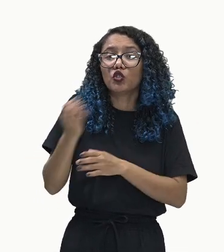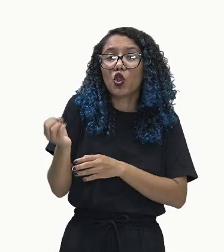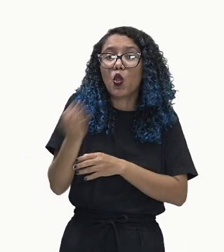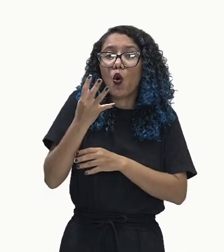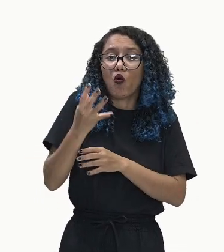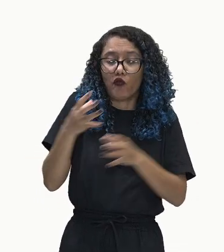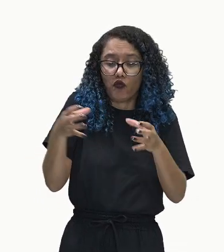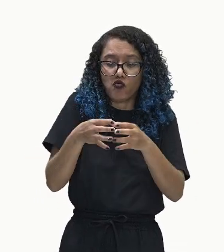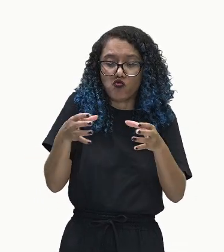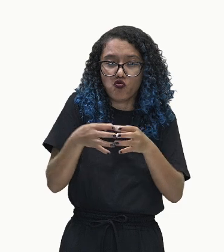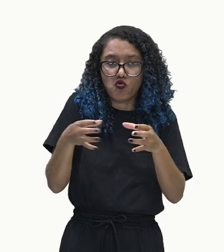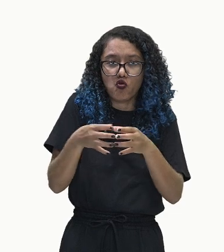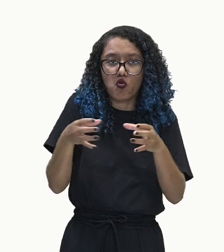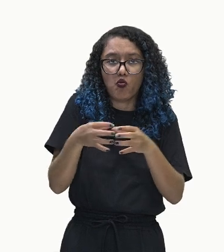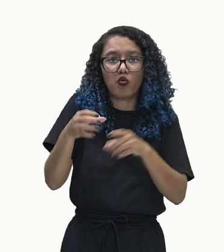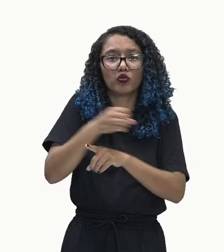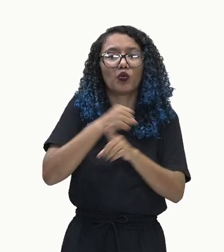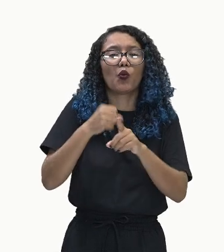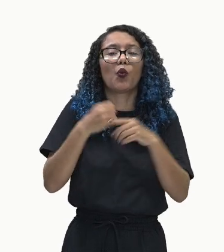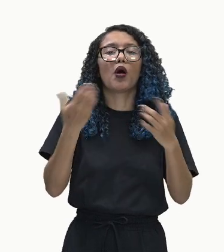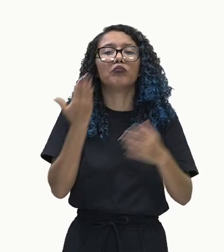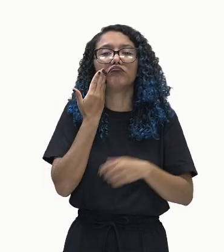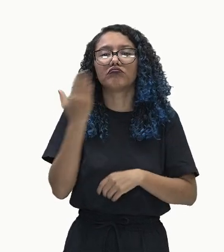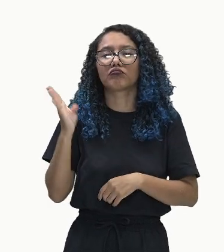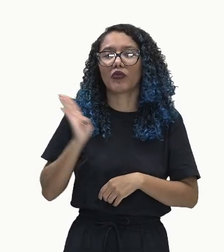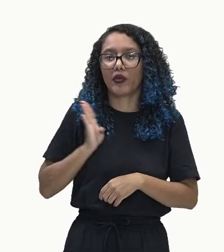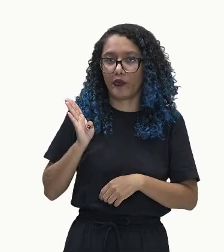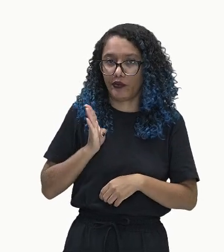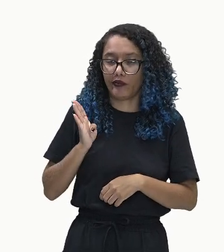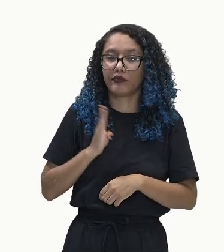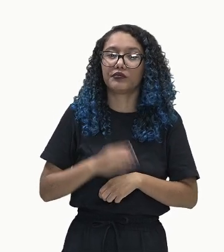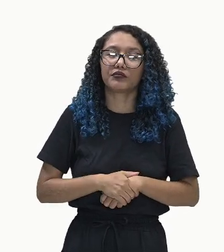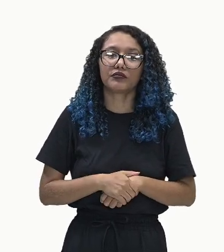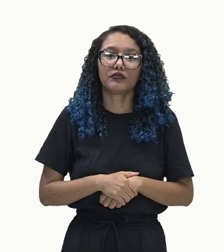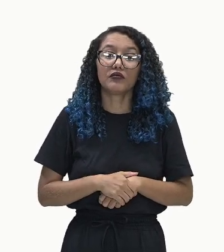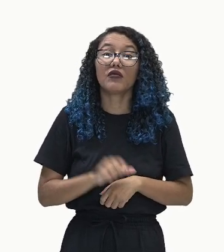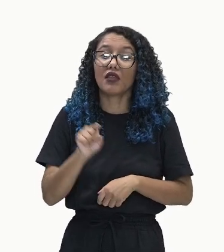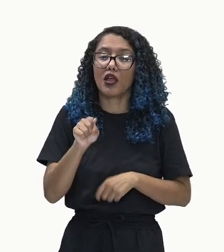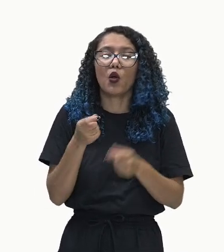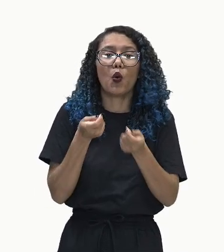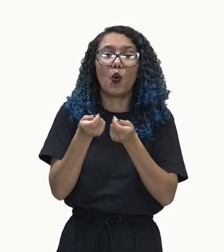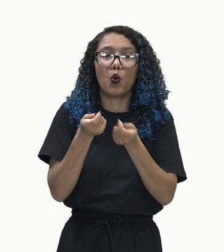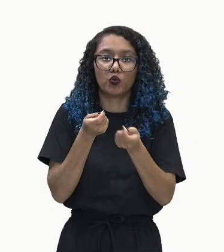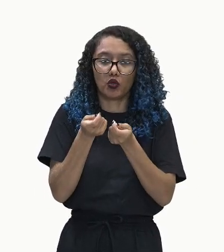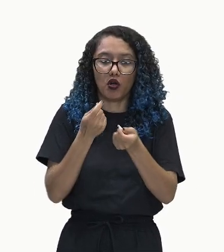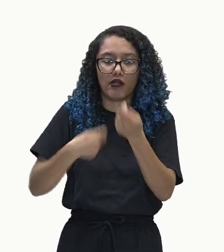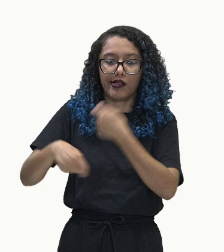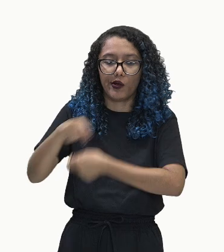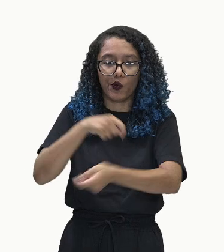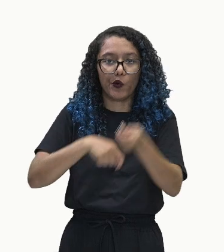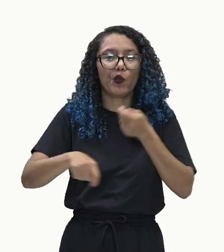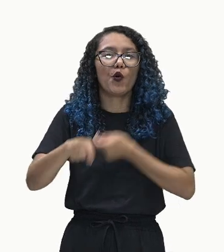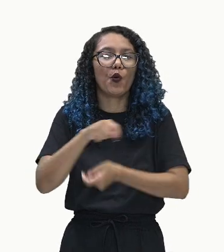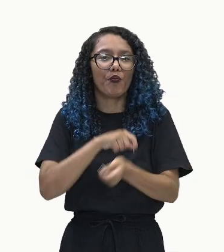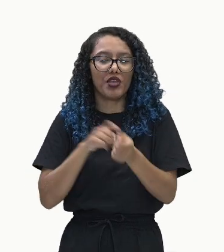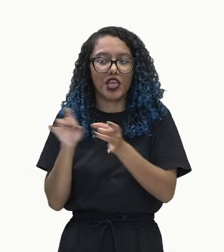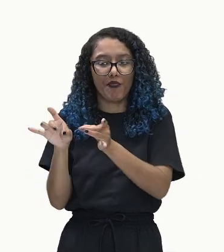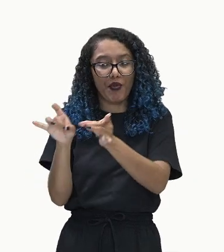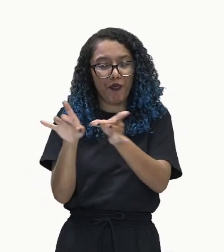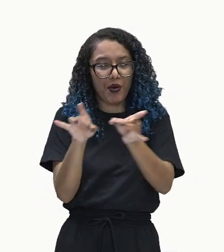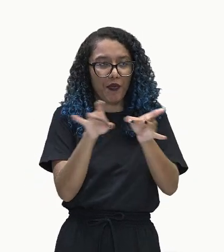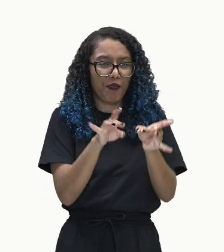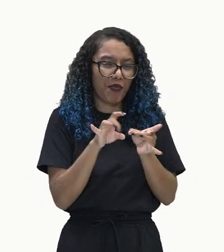gente? A burguesia que detém o poder econômico, ou seja, são os comerciantes, os mercadores,